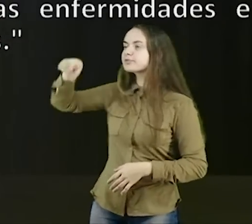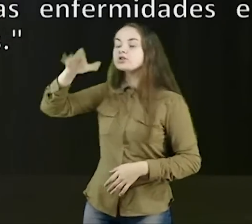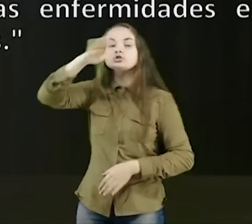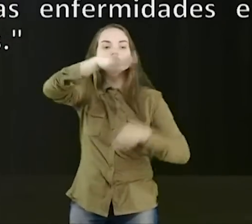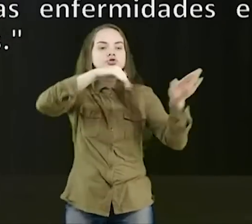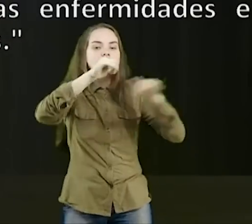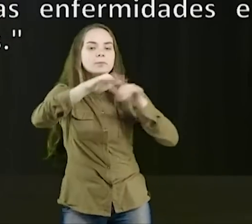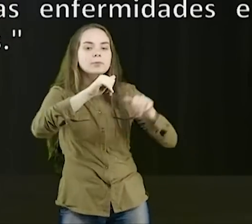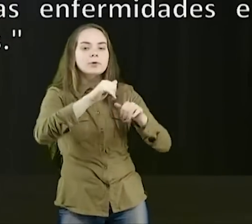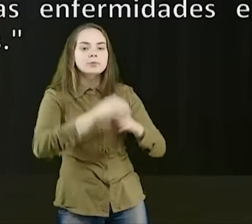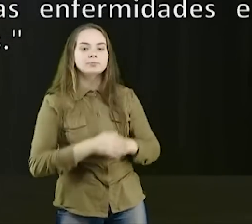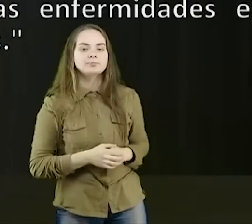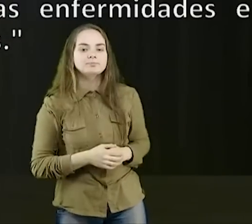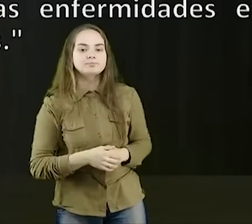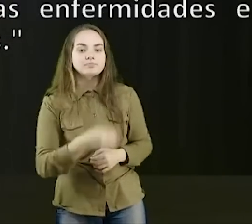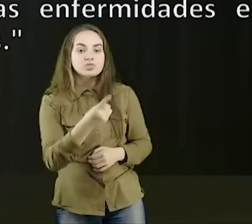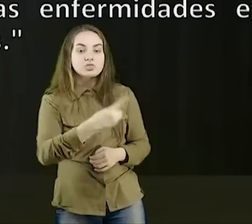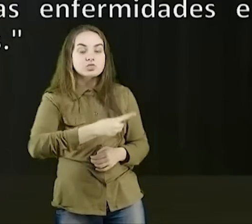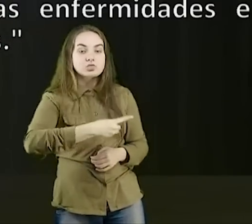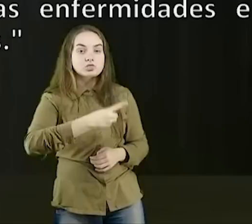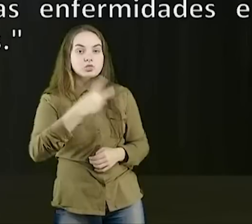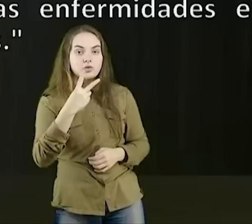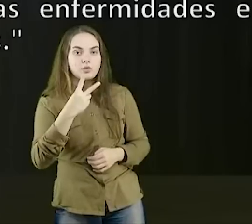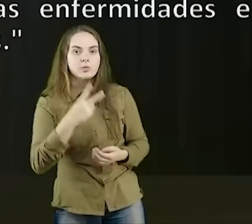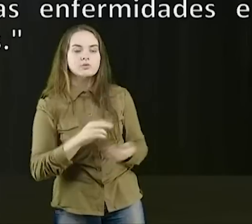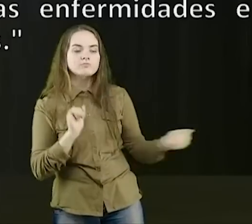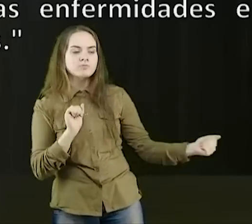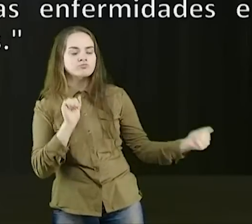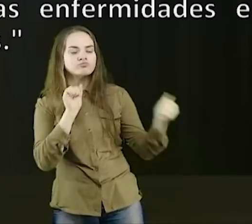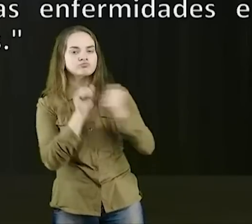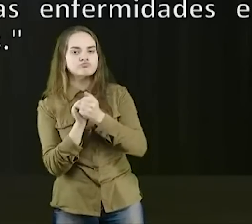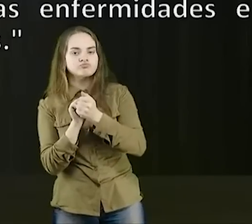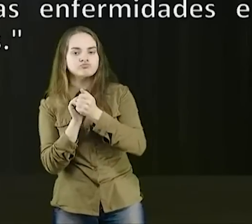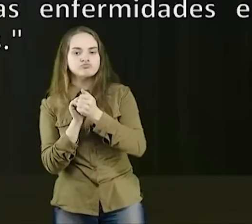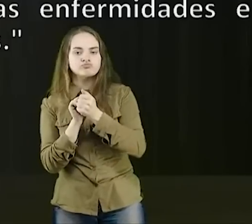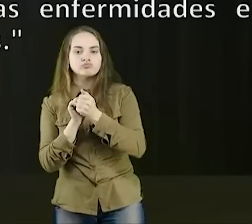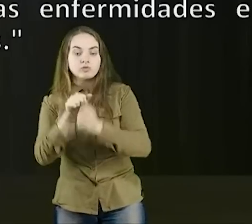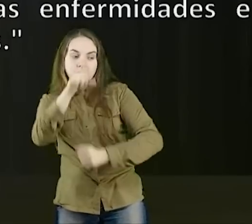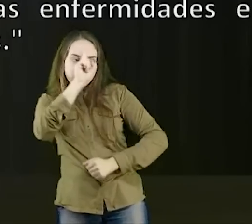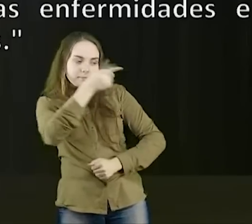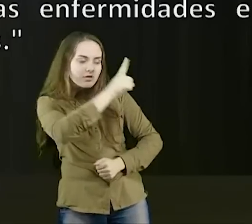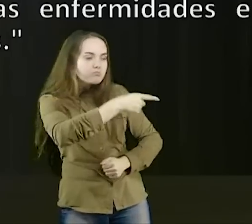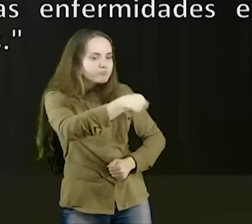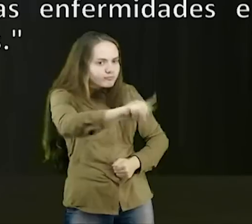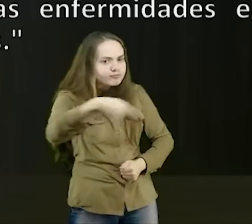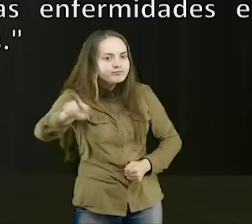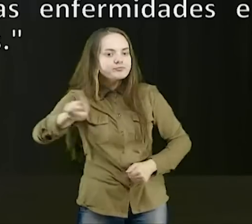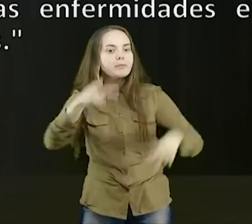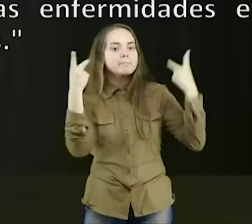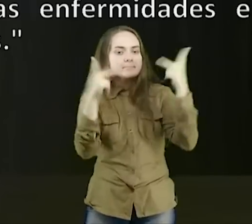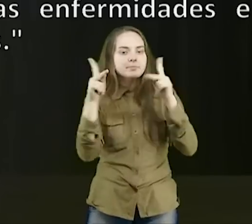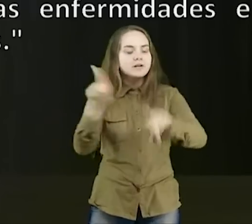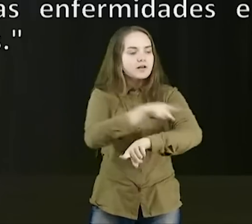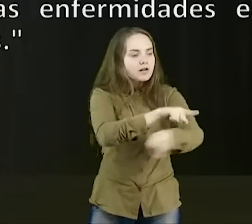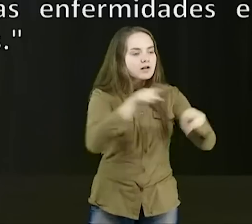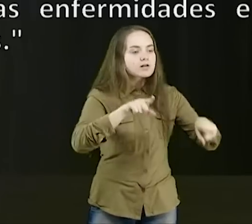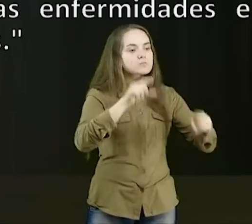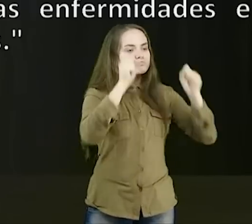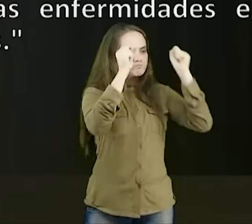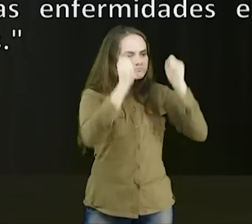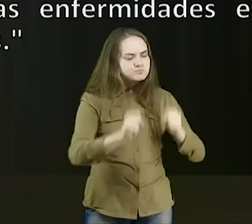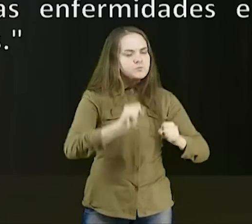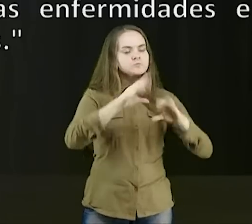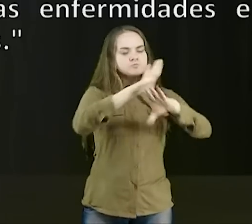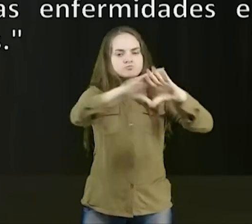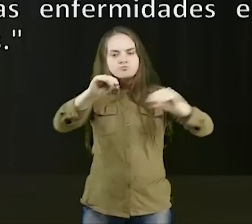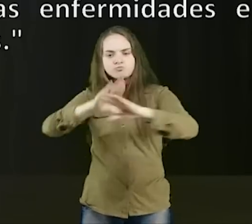e nomeou 12, 12, para que estivessem com ele, e os mandasse a pregar, para que tivesse o poder, de curar as